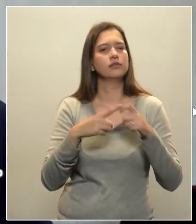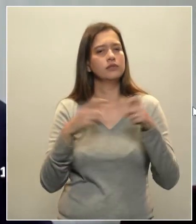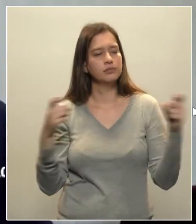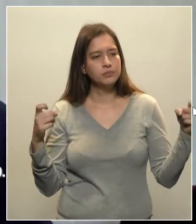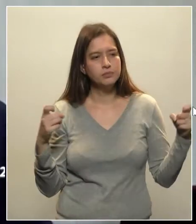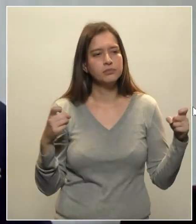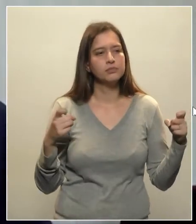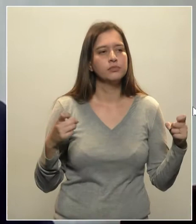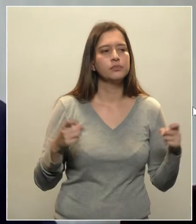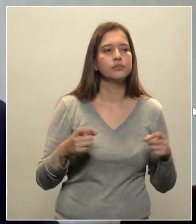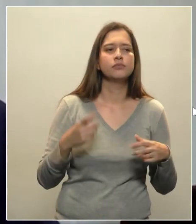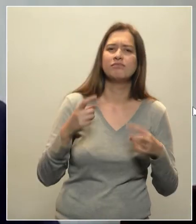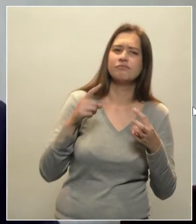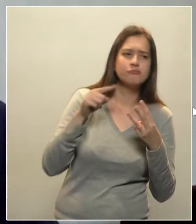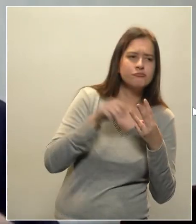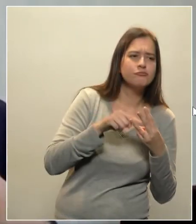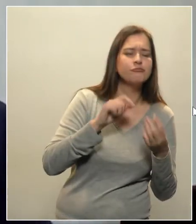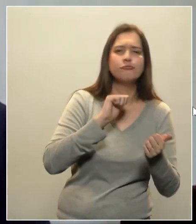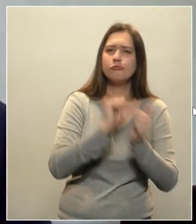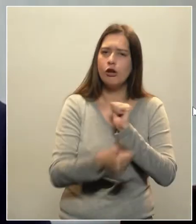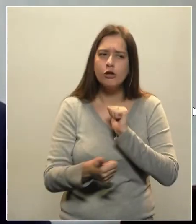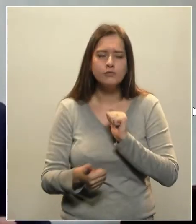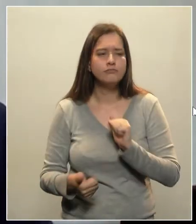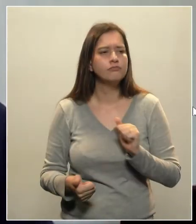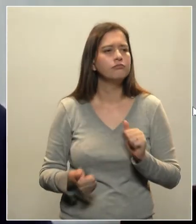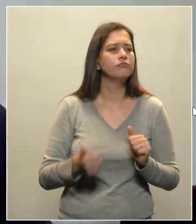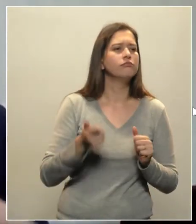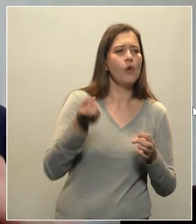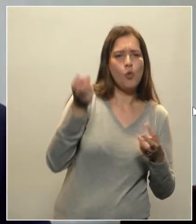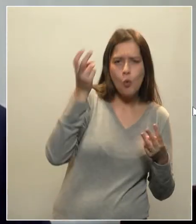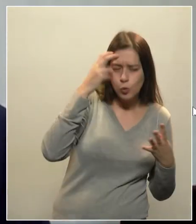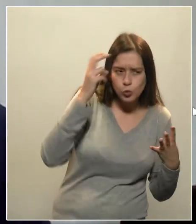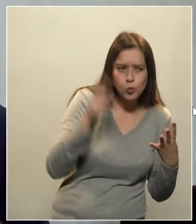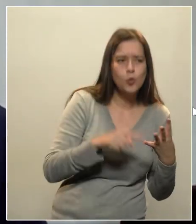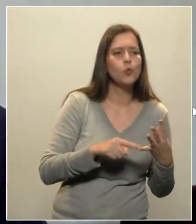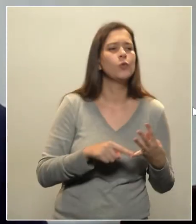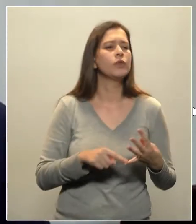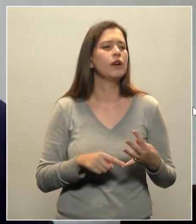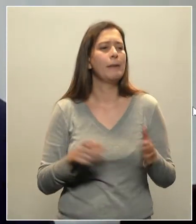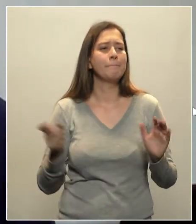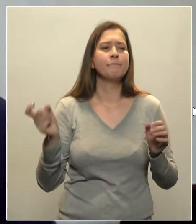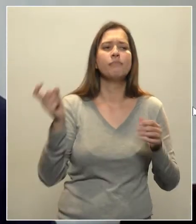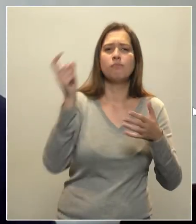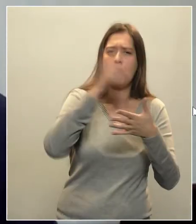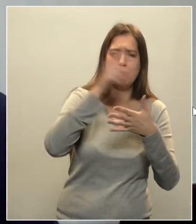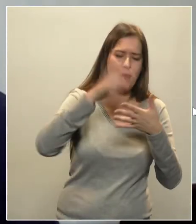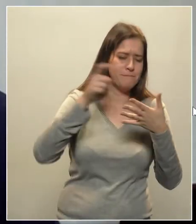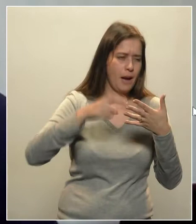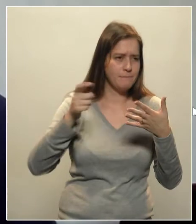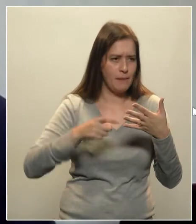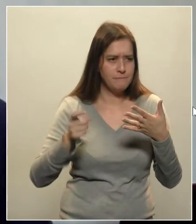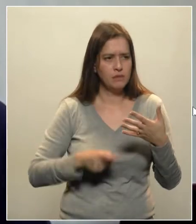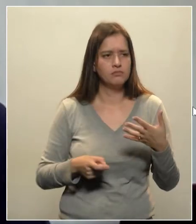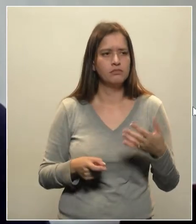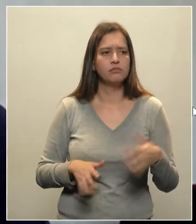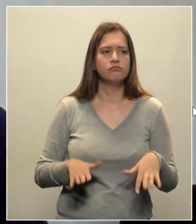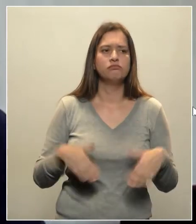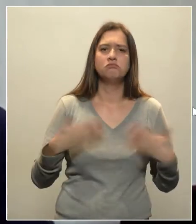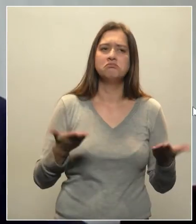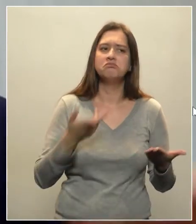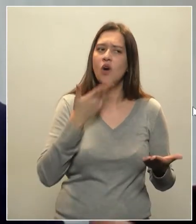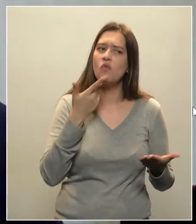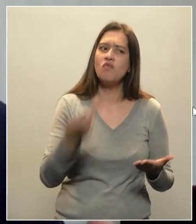a esporte, né? Cultura. E vai pontuando. Então, não são as disciplinas